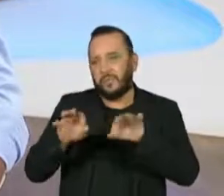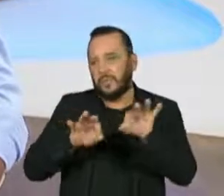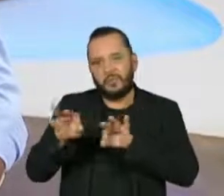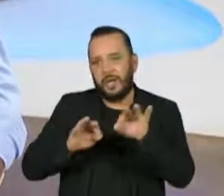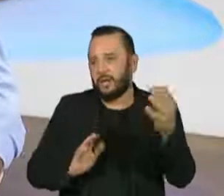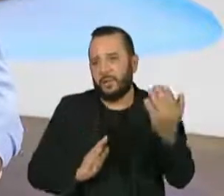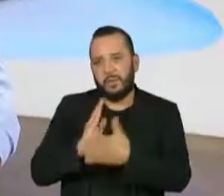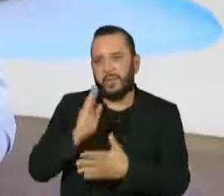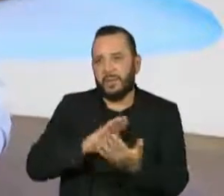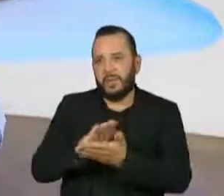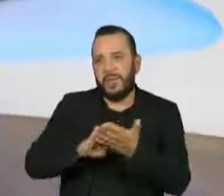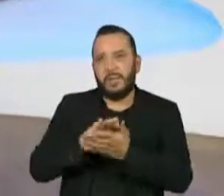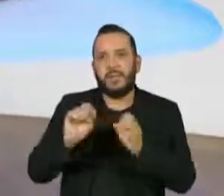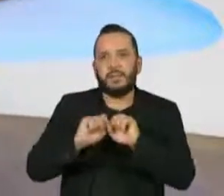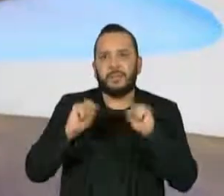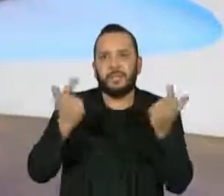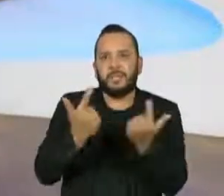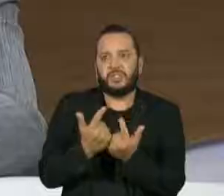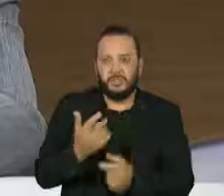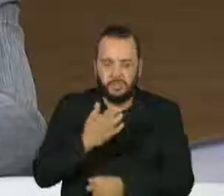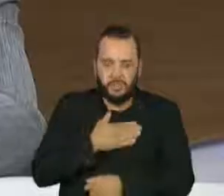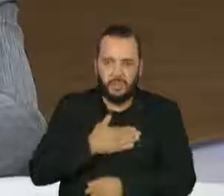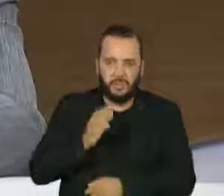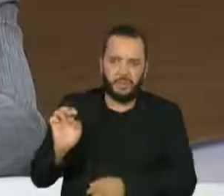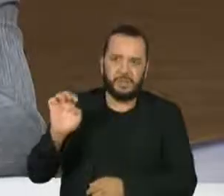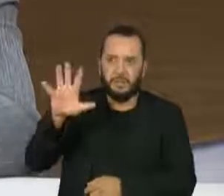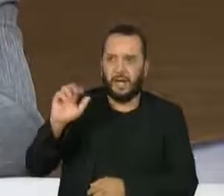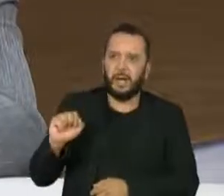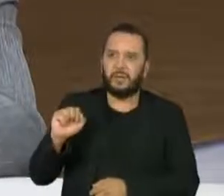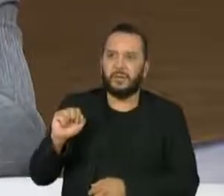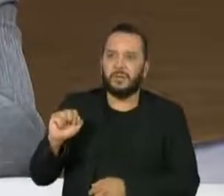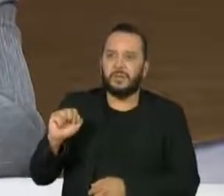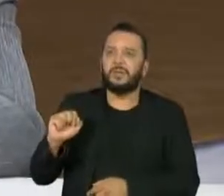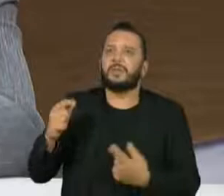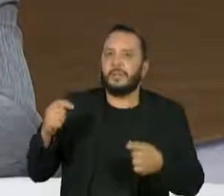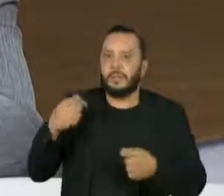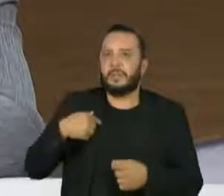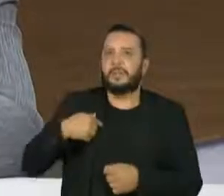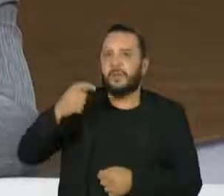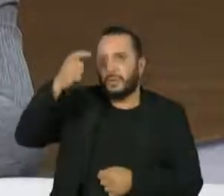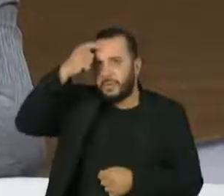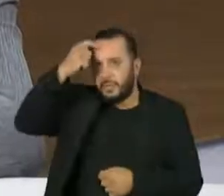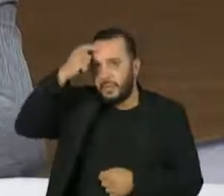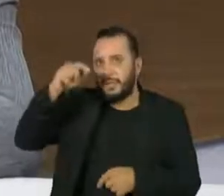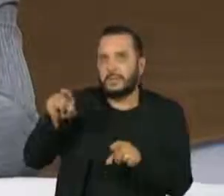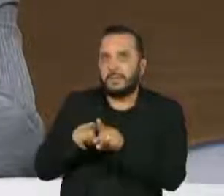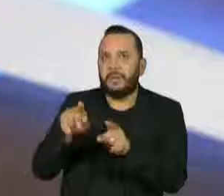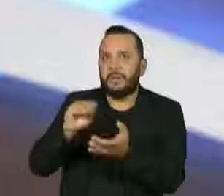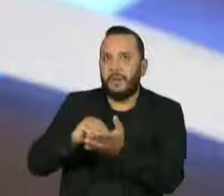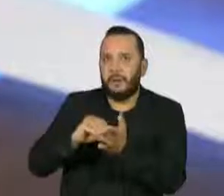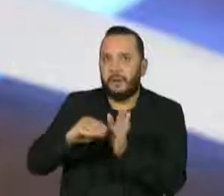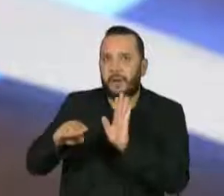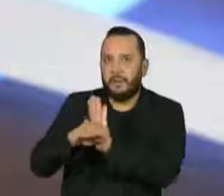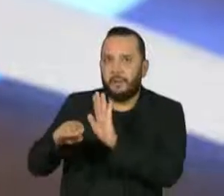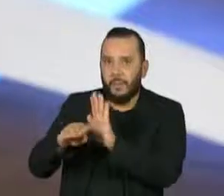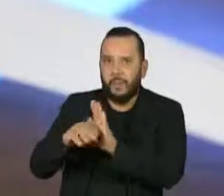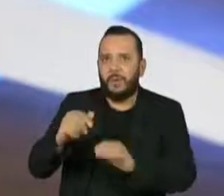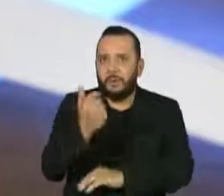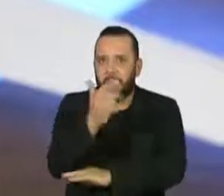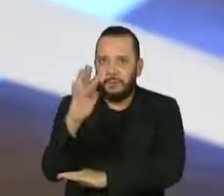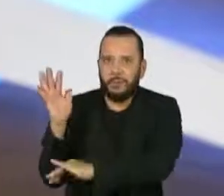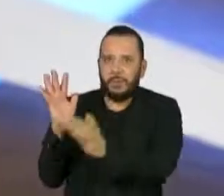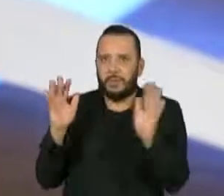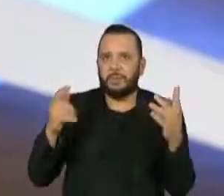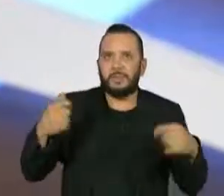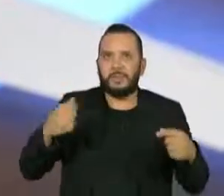Legislativa do meu estado, sei que não tem essa consciência, esse apoio total do meio ambiente, mas eles precisam